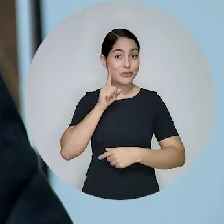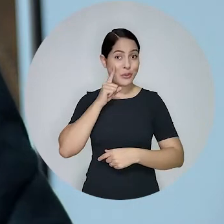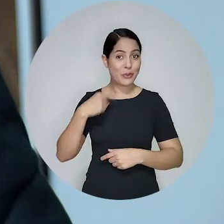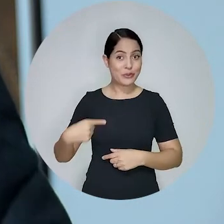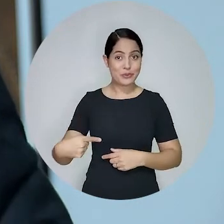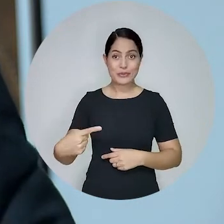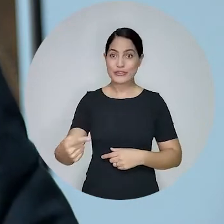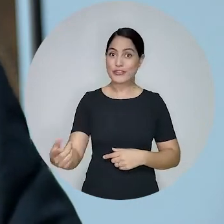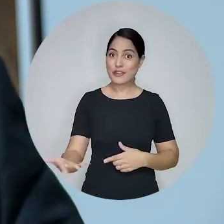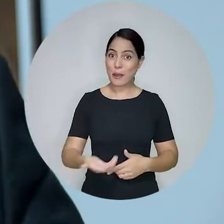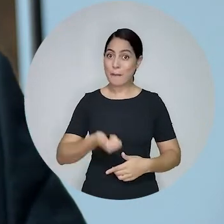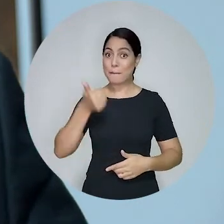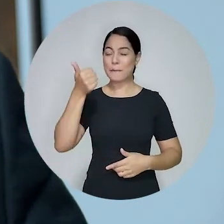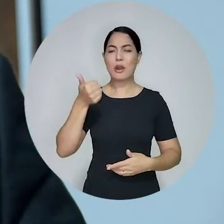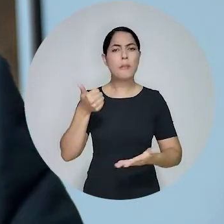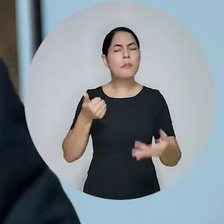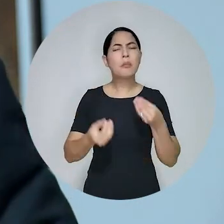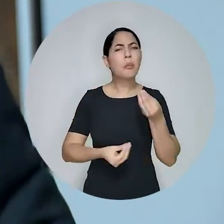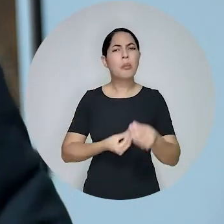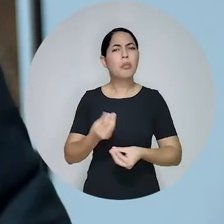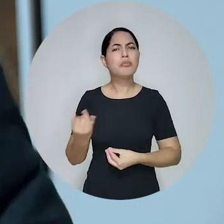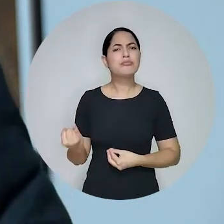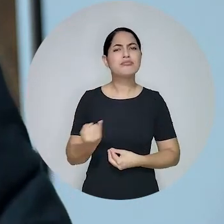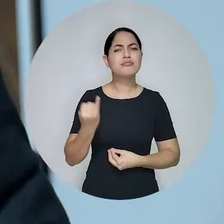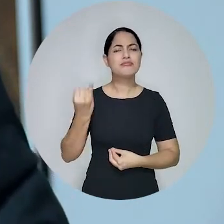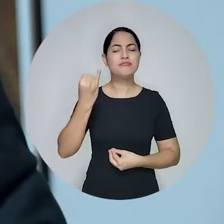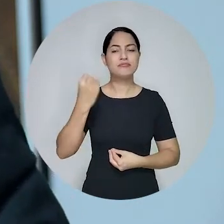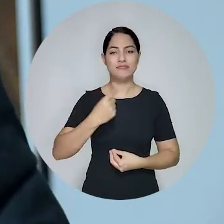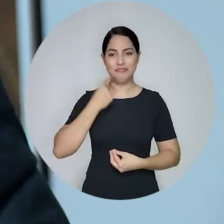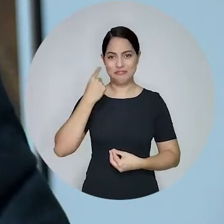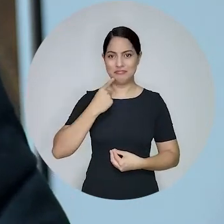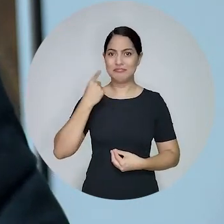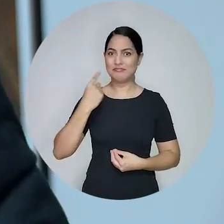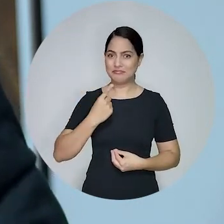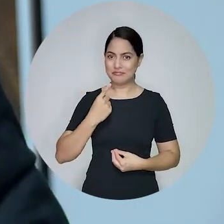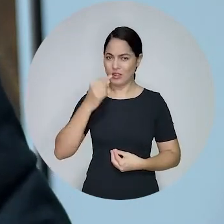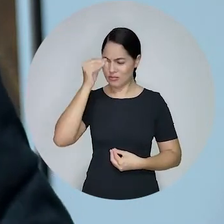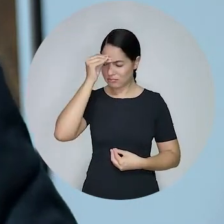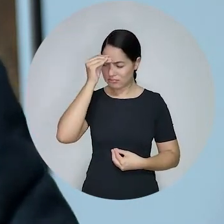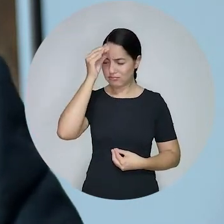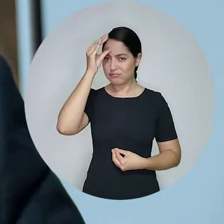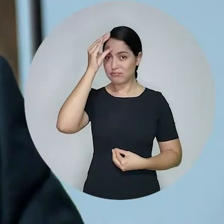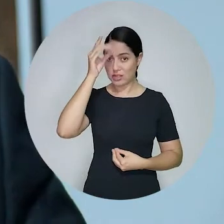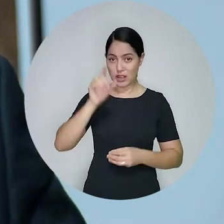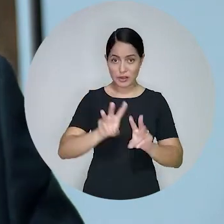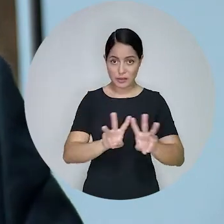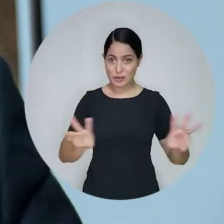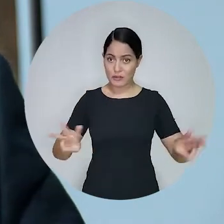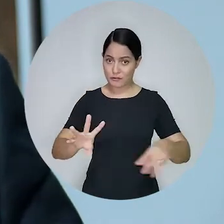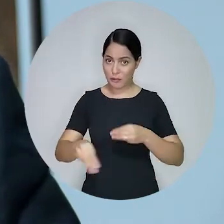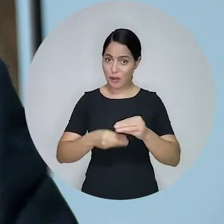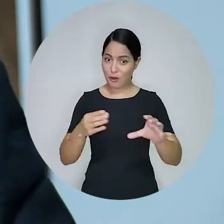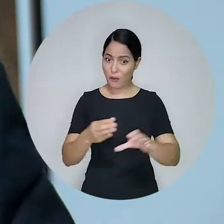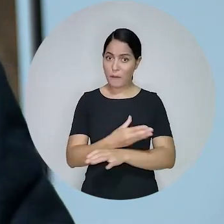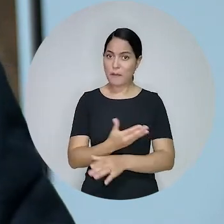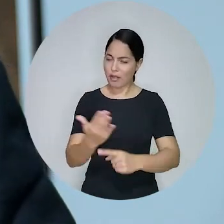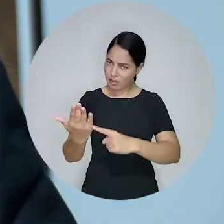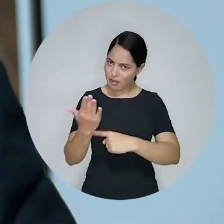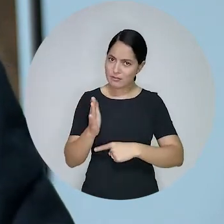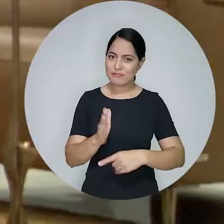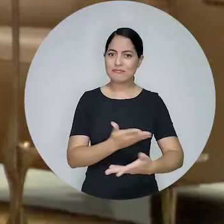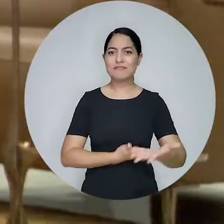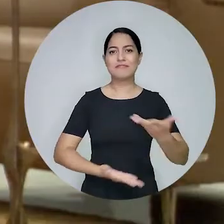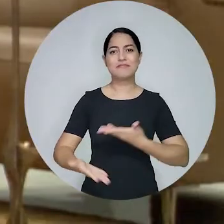os dias. O que é importante é que a advocacia tome conhecimento e nos ajude a construir uma plataforma ainda mais